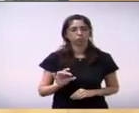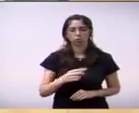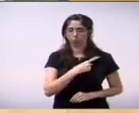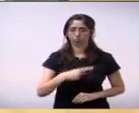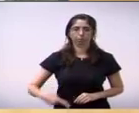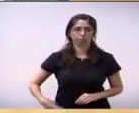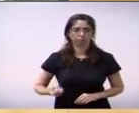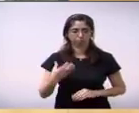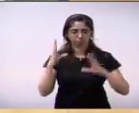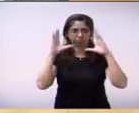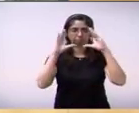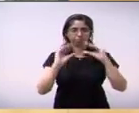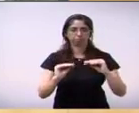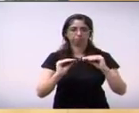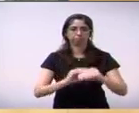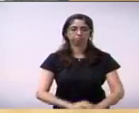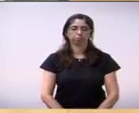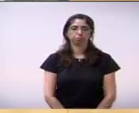presidente uma boa noite